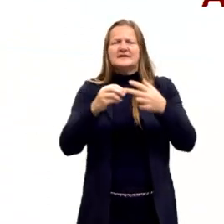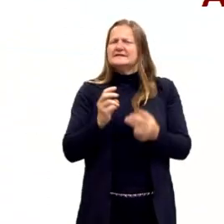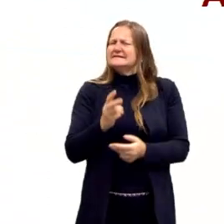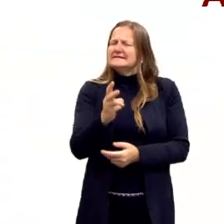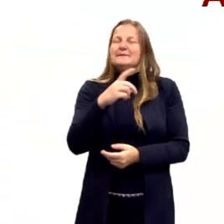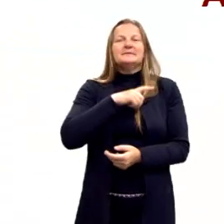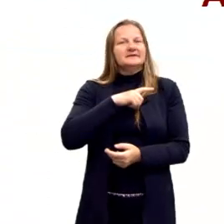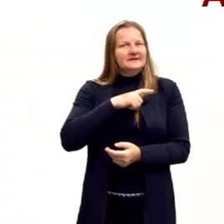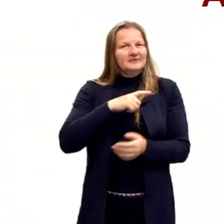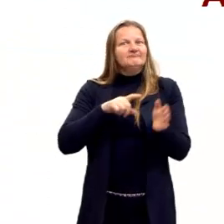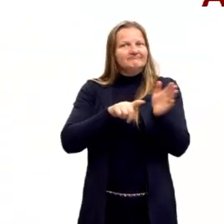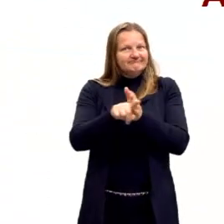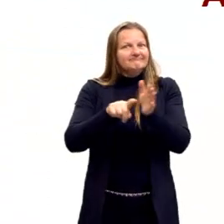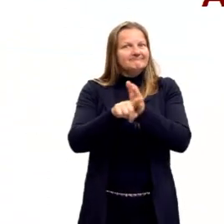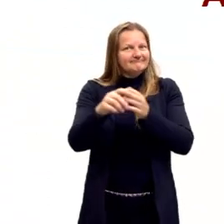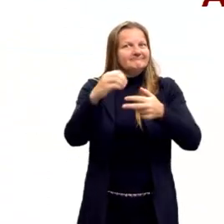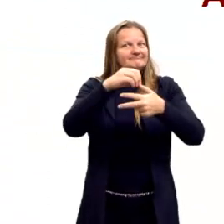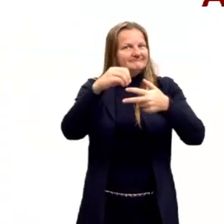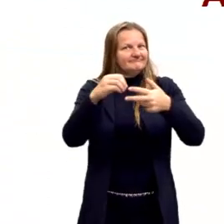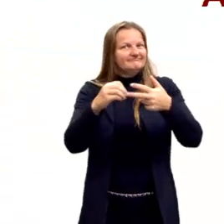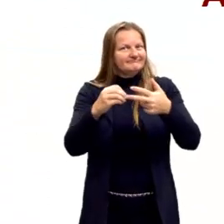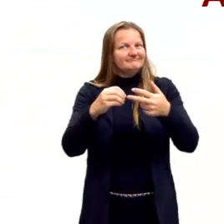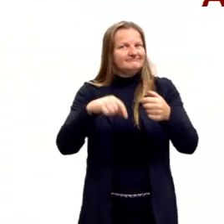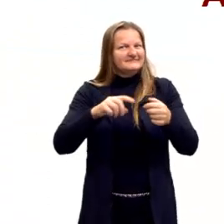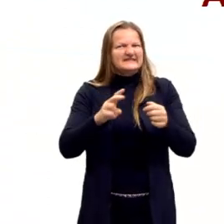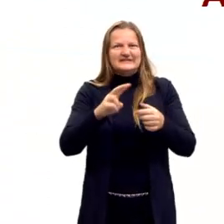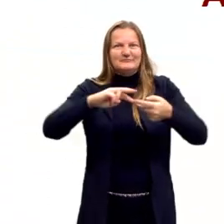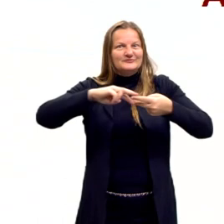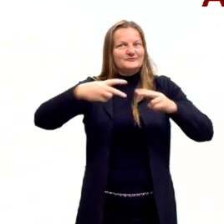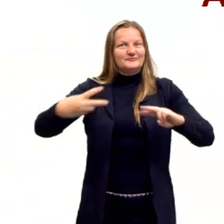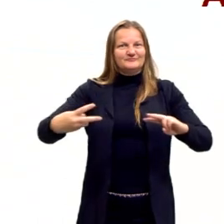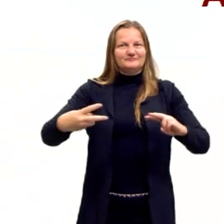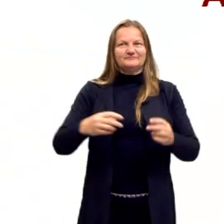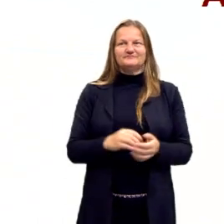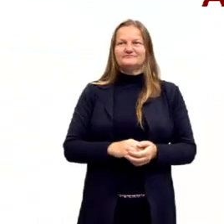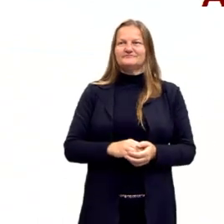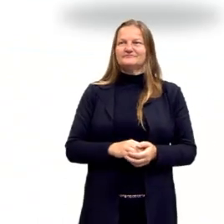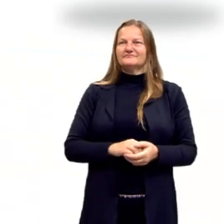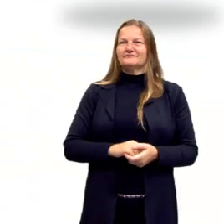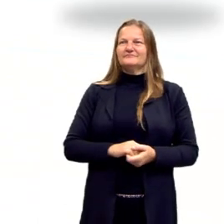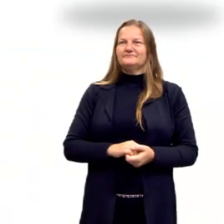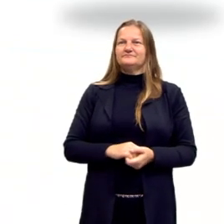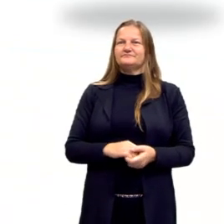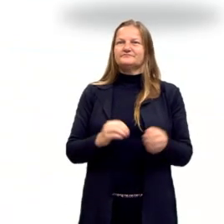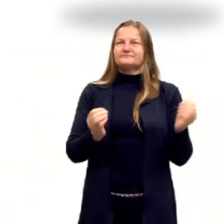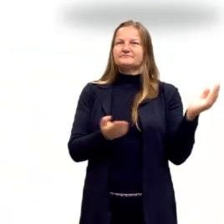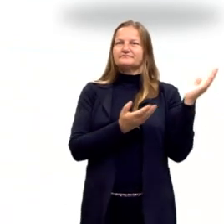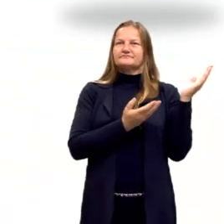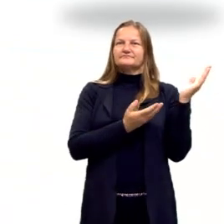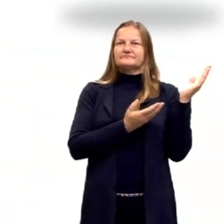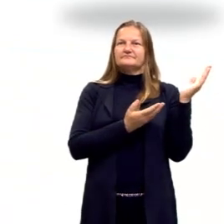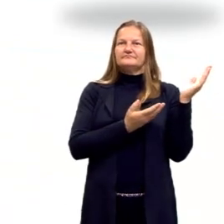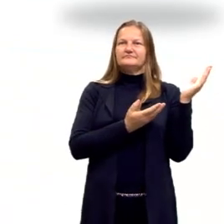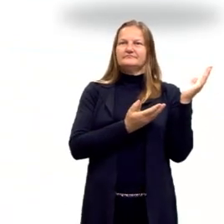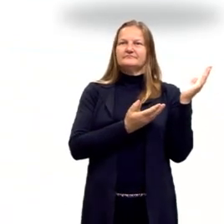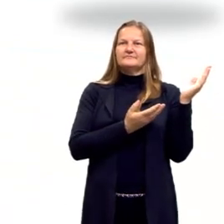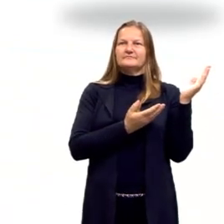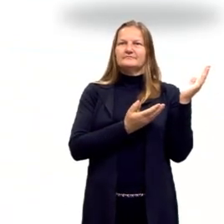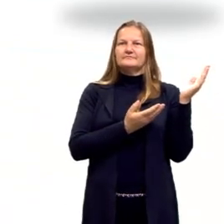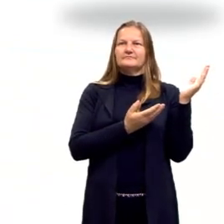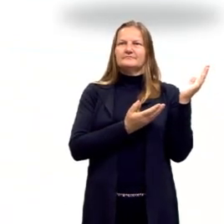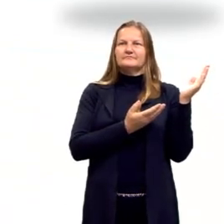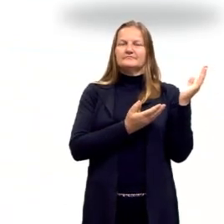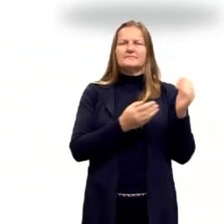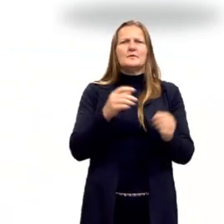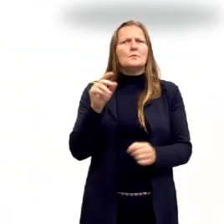cai alguma coisa de genética, tá, pessoal? Então, é isso. Aí. Ai,